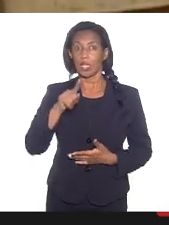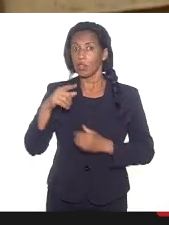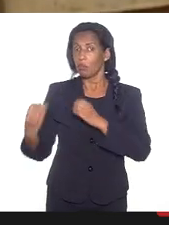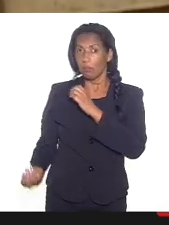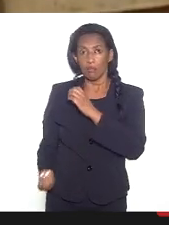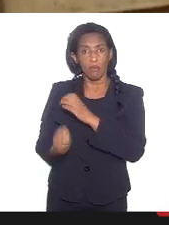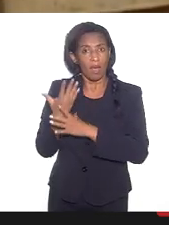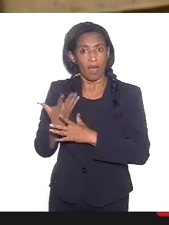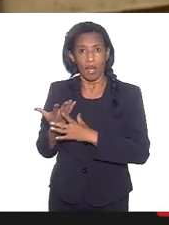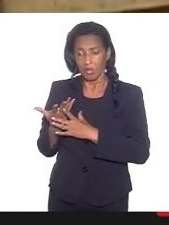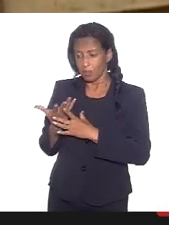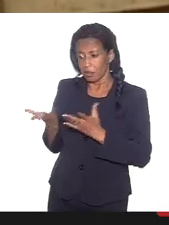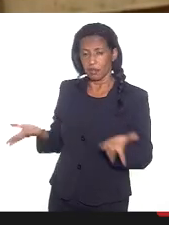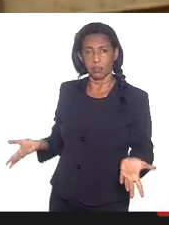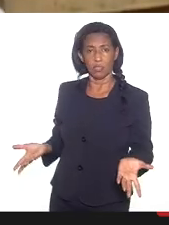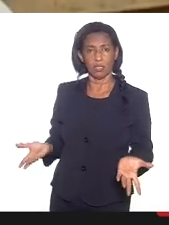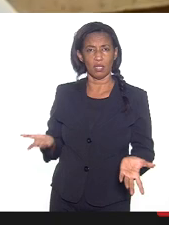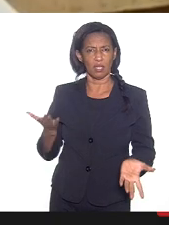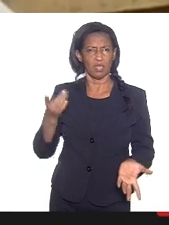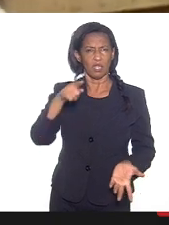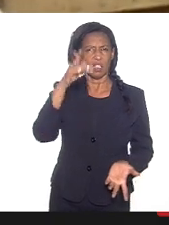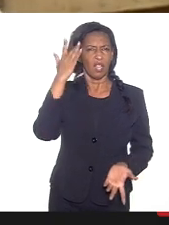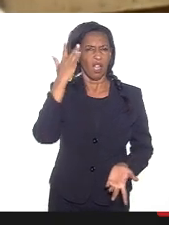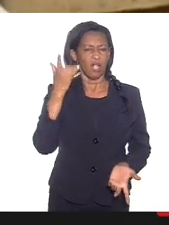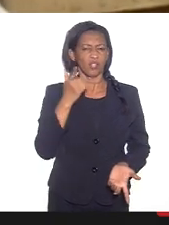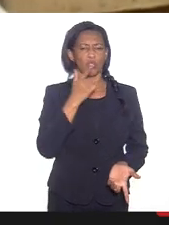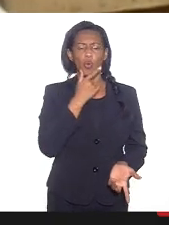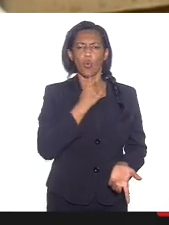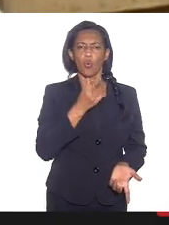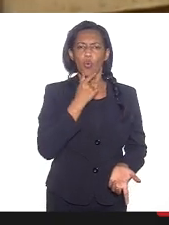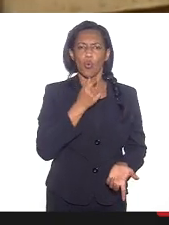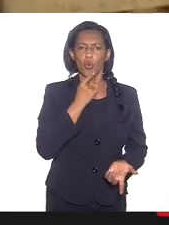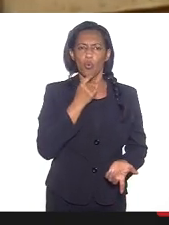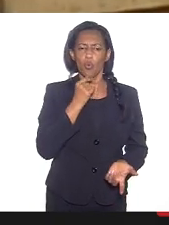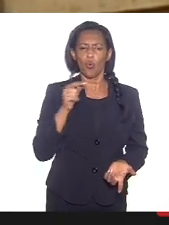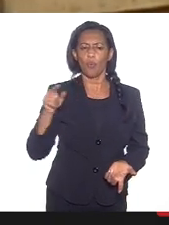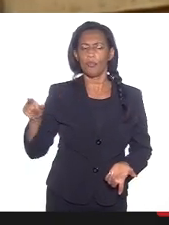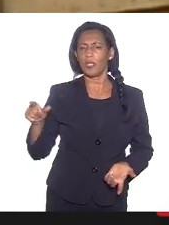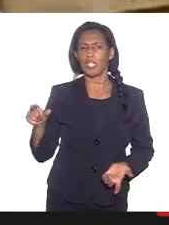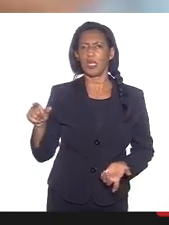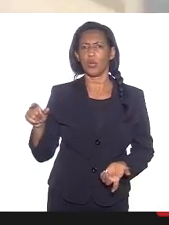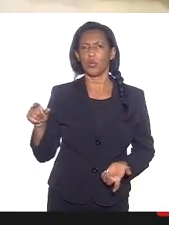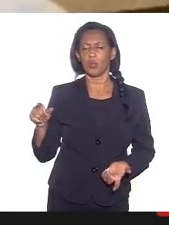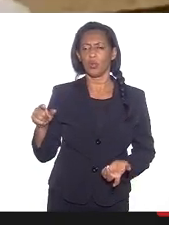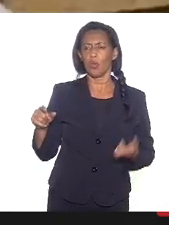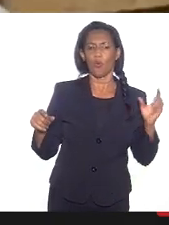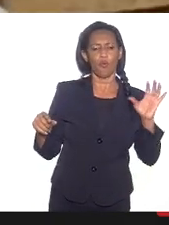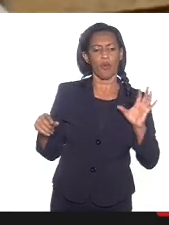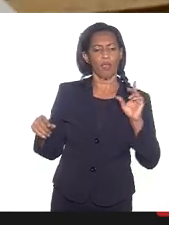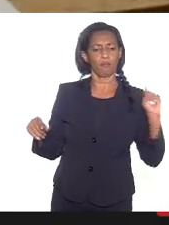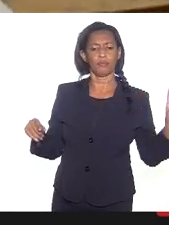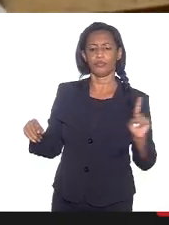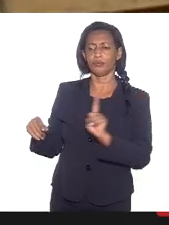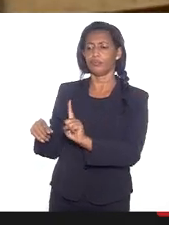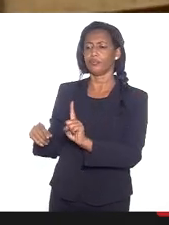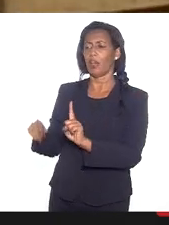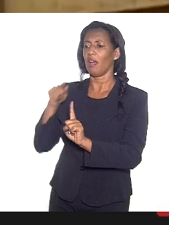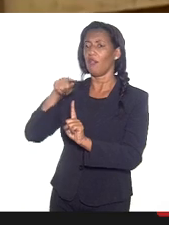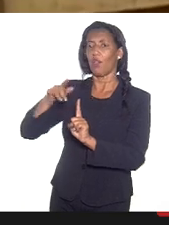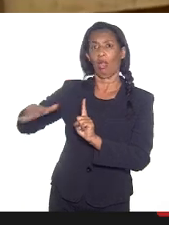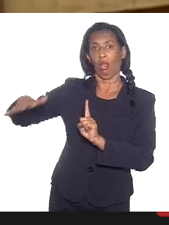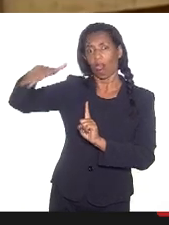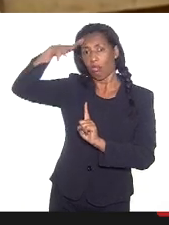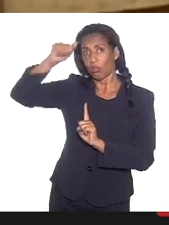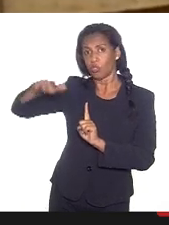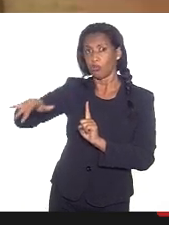não. Vocês acham que aquele garoto lá do terreiro, do Cruz de Oxalá, foi lá, porque ele acordou e foi lá para fazer